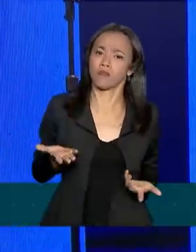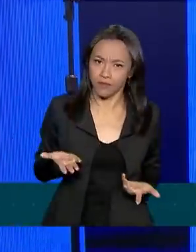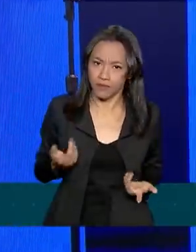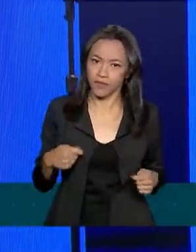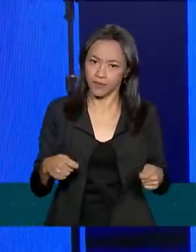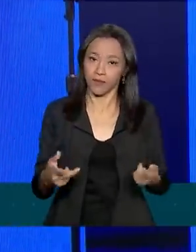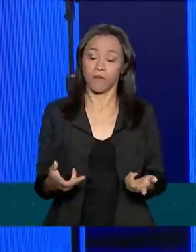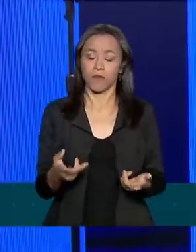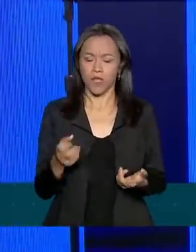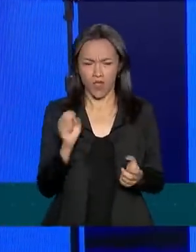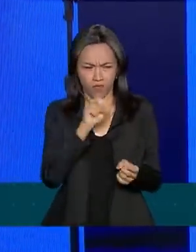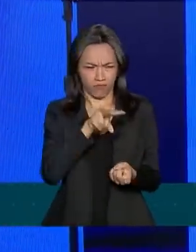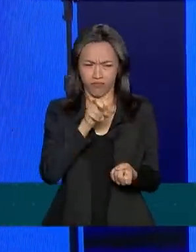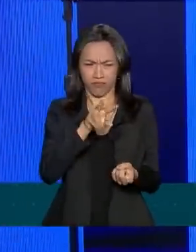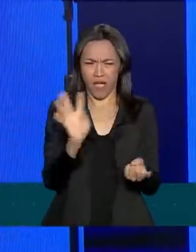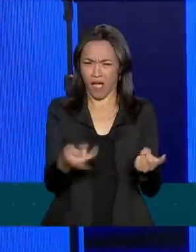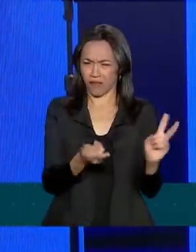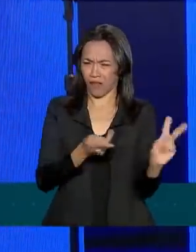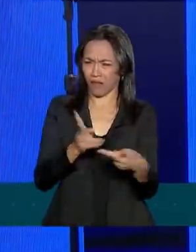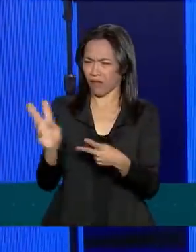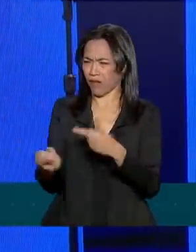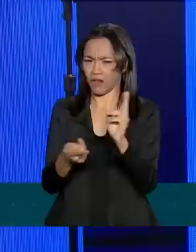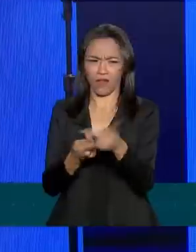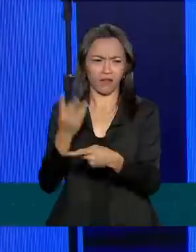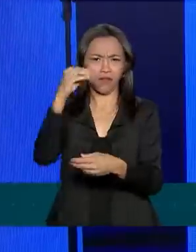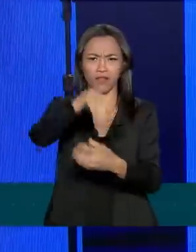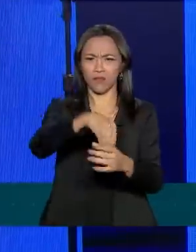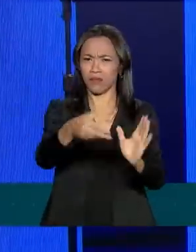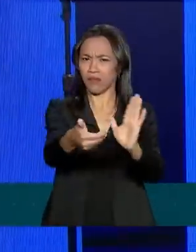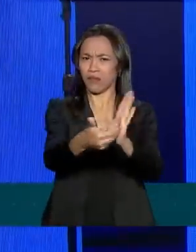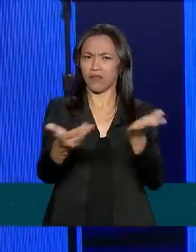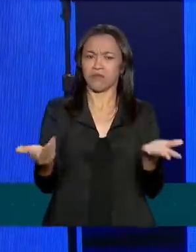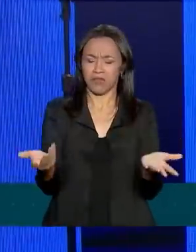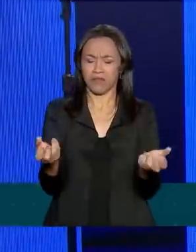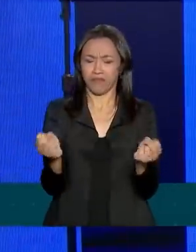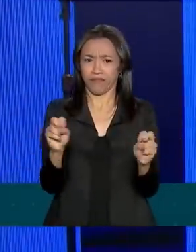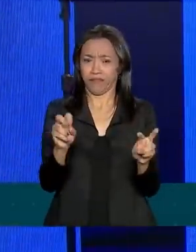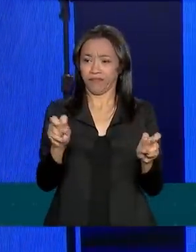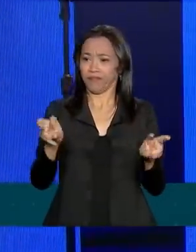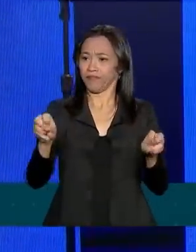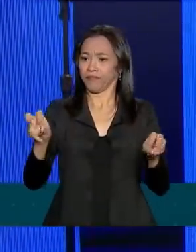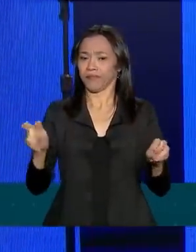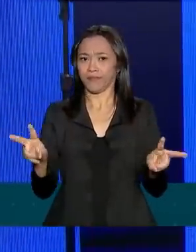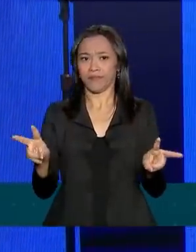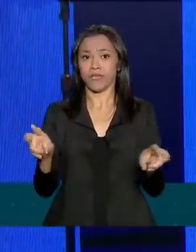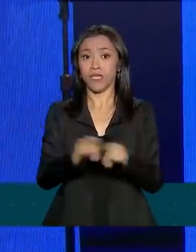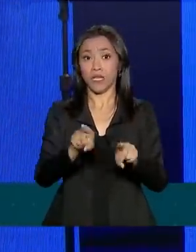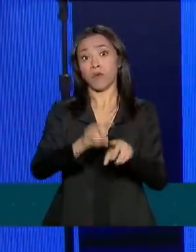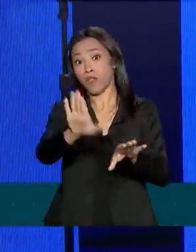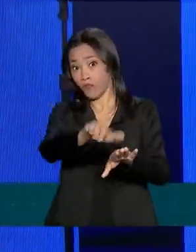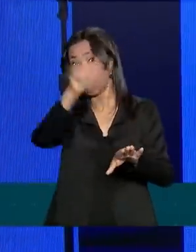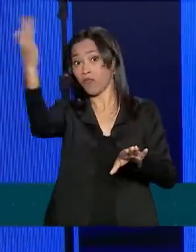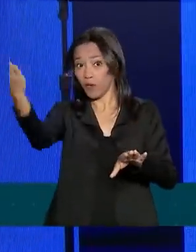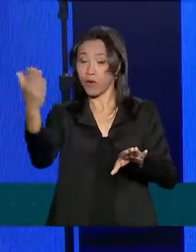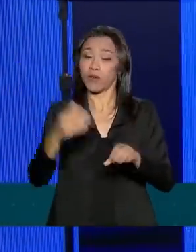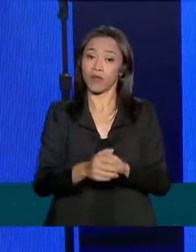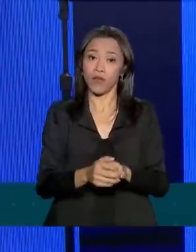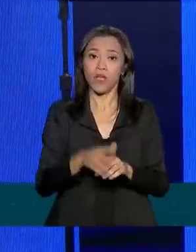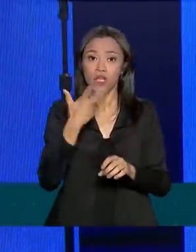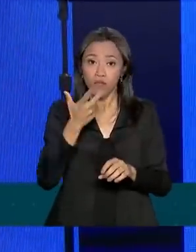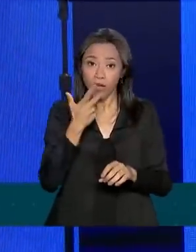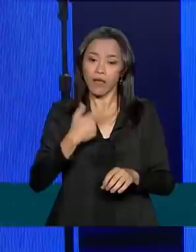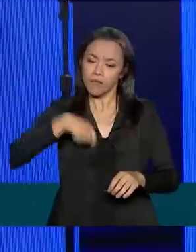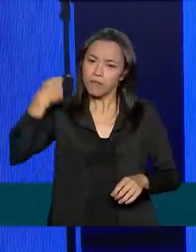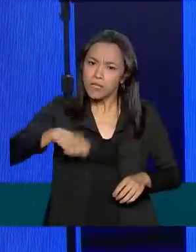lá dentro, muitas vezes, e fora, por influência de nós, parlamentares, eu disse que tinha que